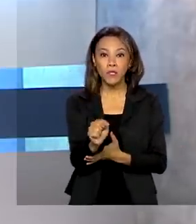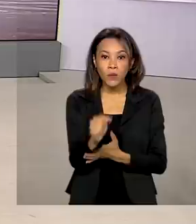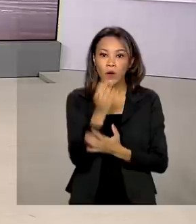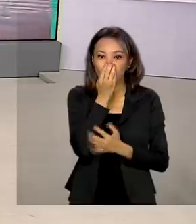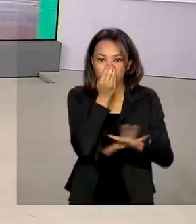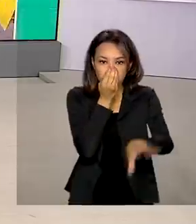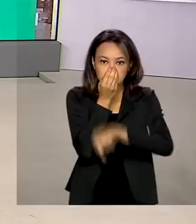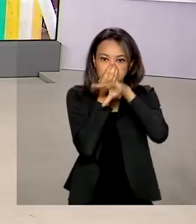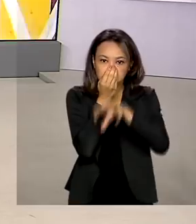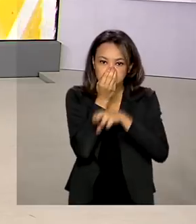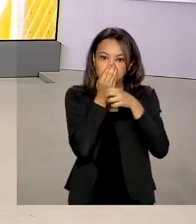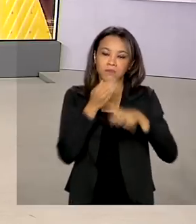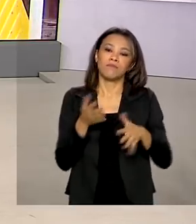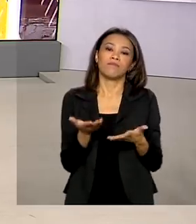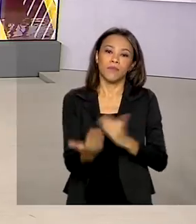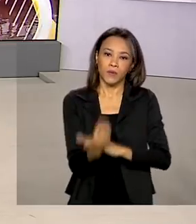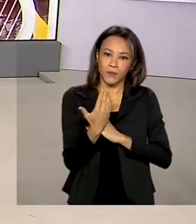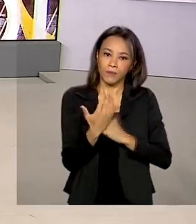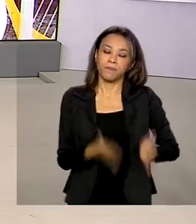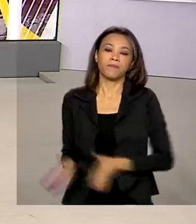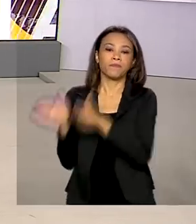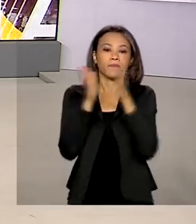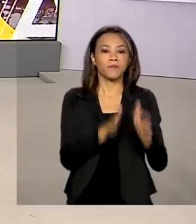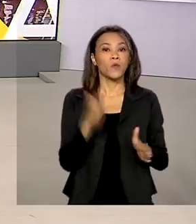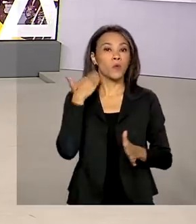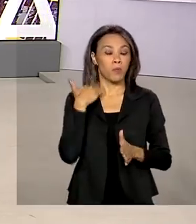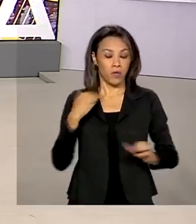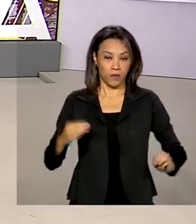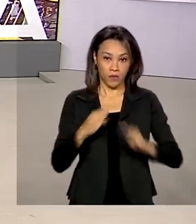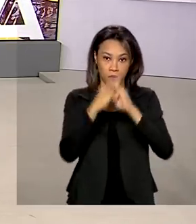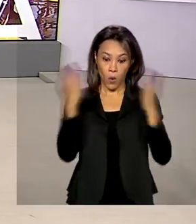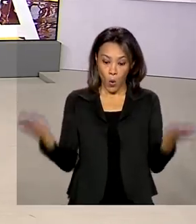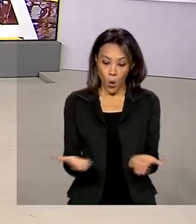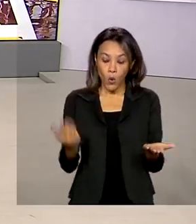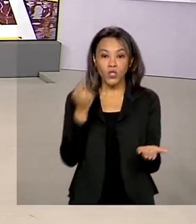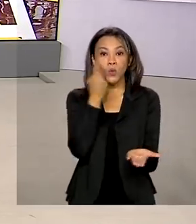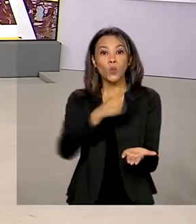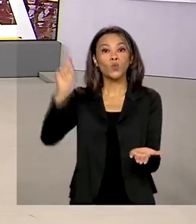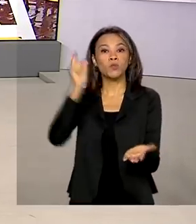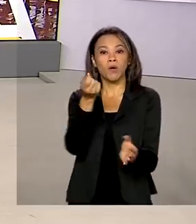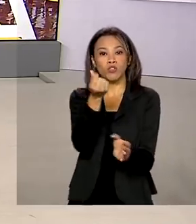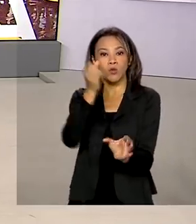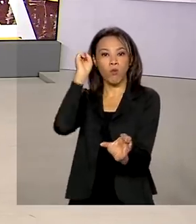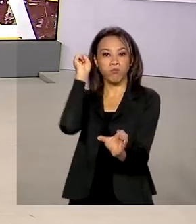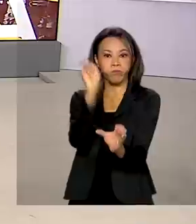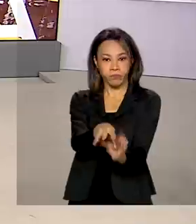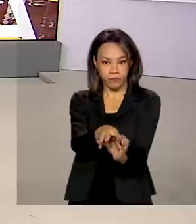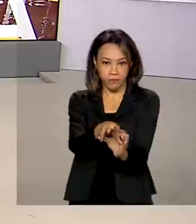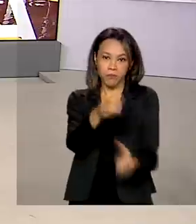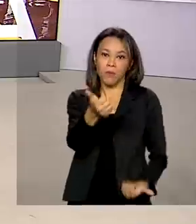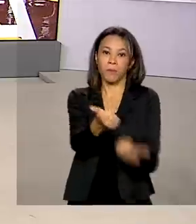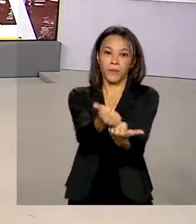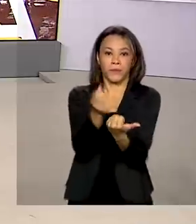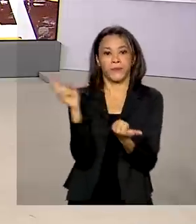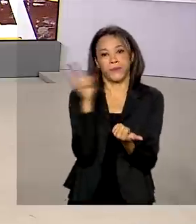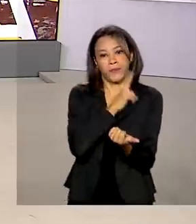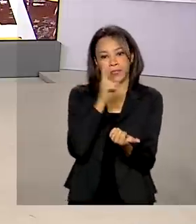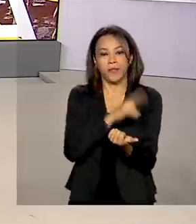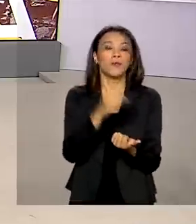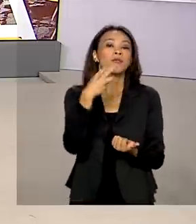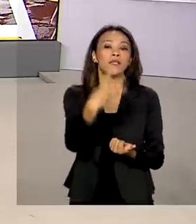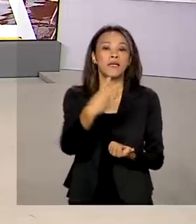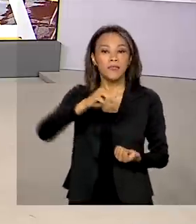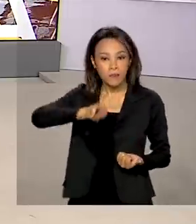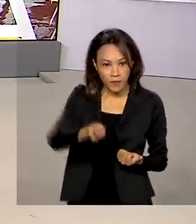A Caixa Econômica Federal deposita hoje a última parcela do auxílio emergencial para 3